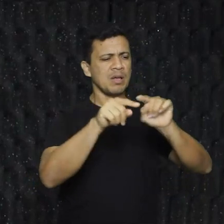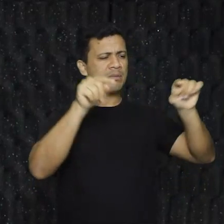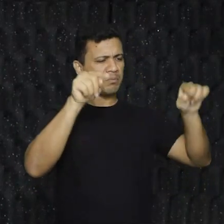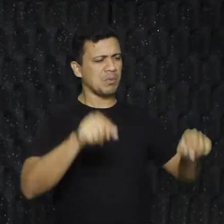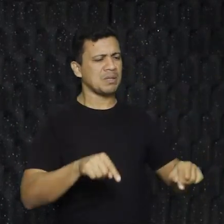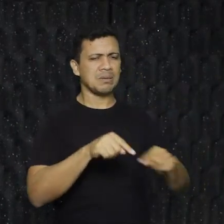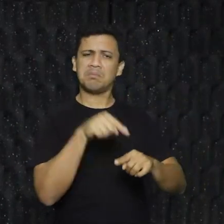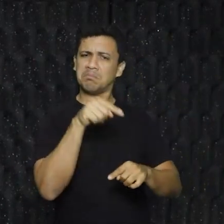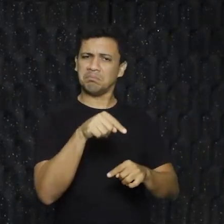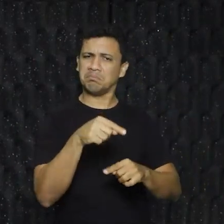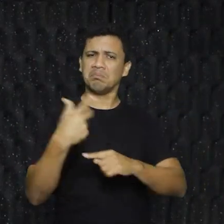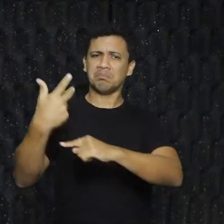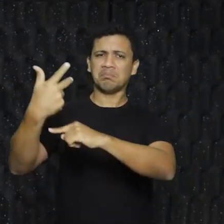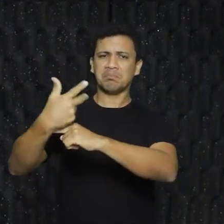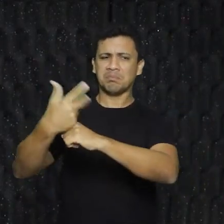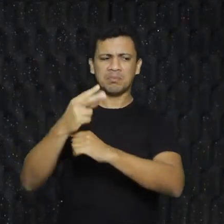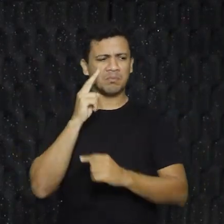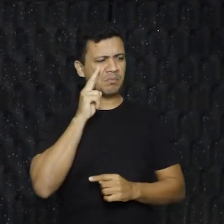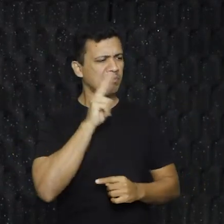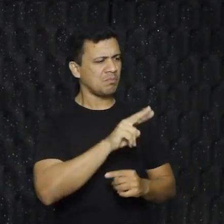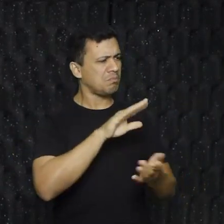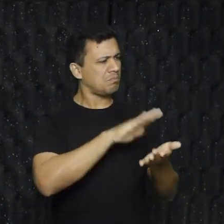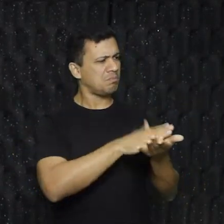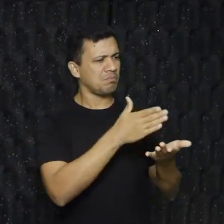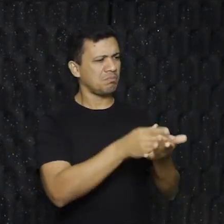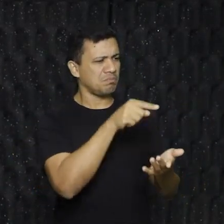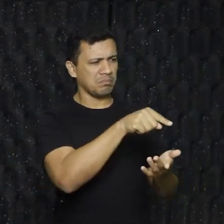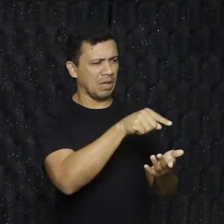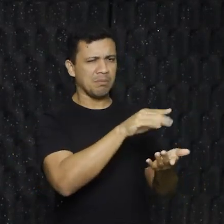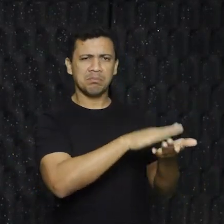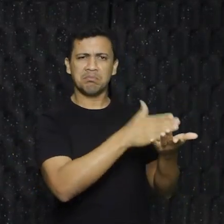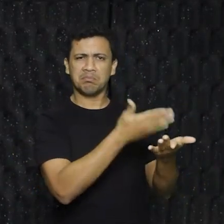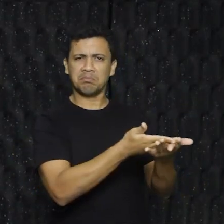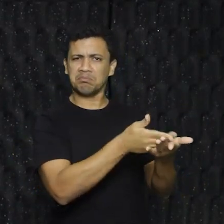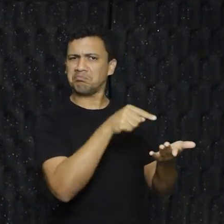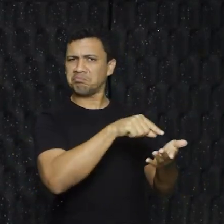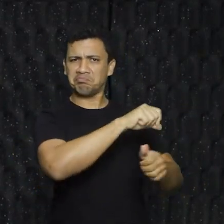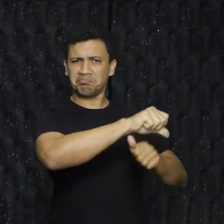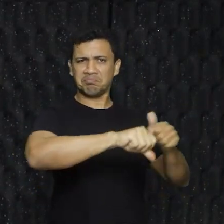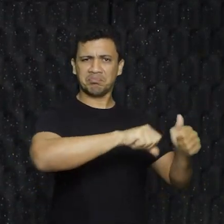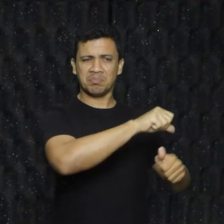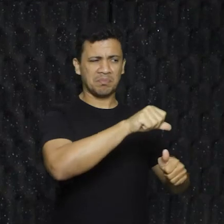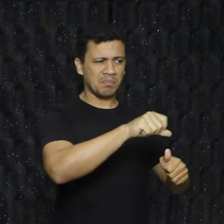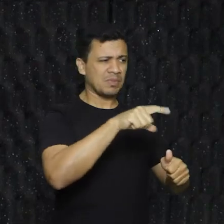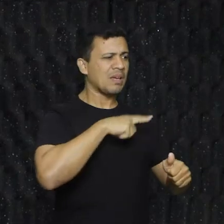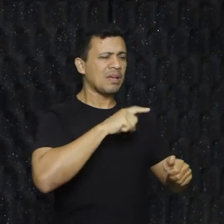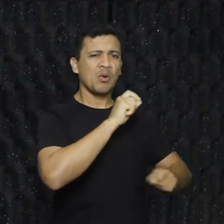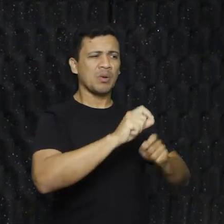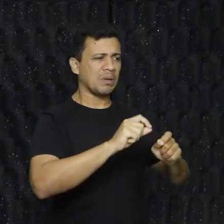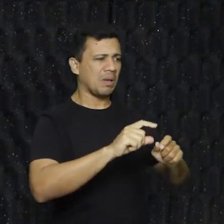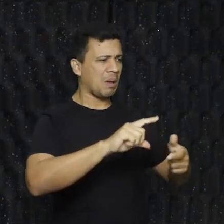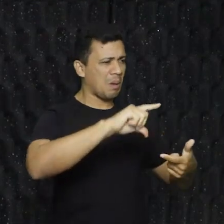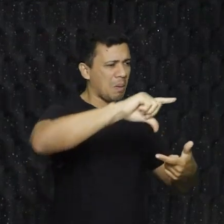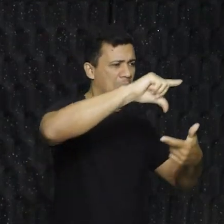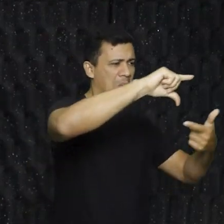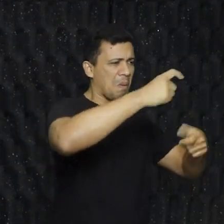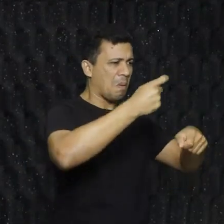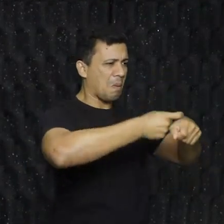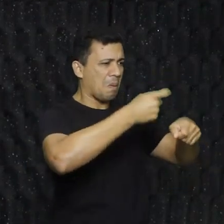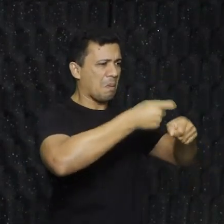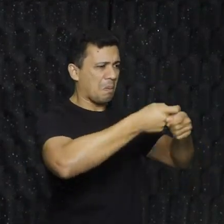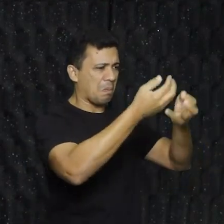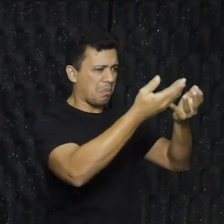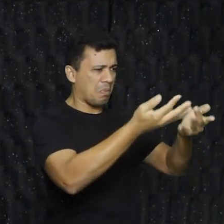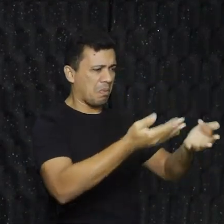como nós estamos. Aí quando eu olhei para o meu intérprete, ele não era mais o intérprete, ele era uma porção de cubos de gelo que tinha derretido. O meu